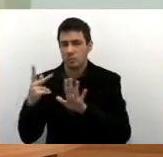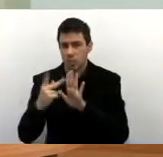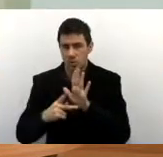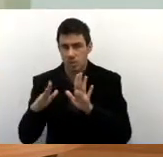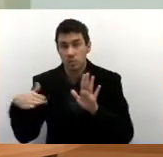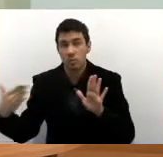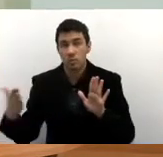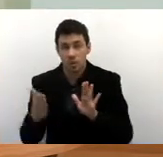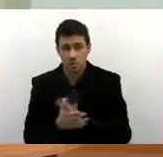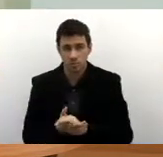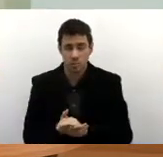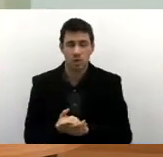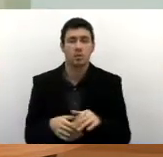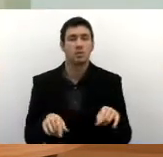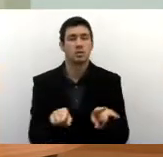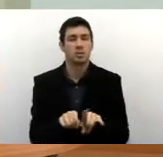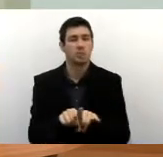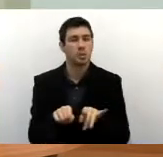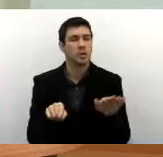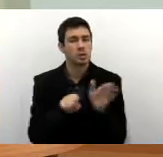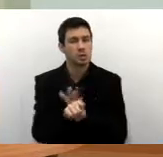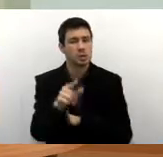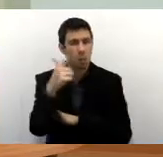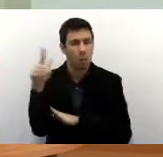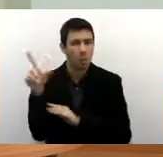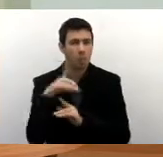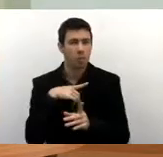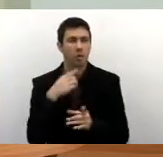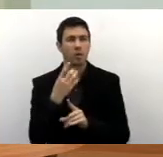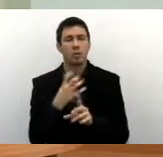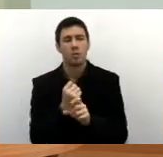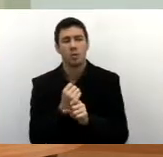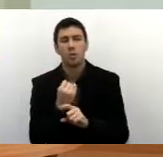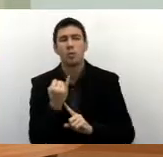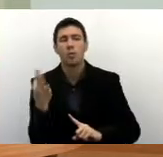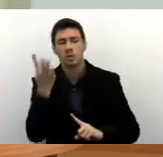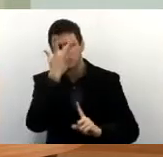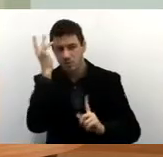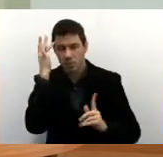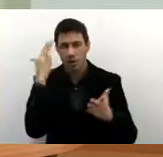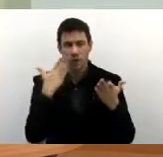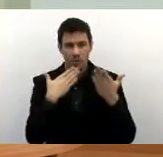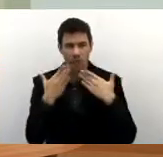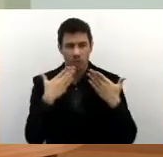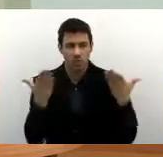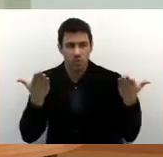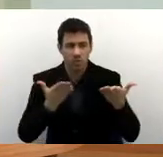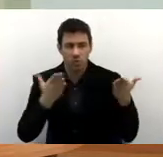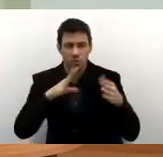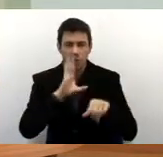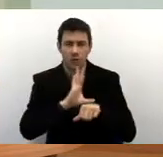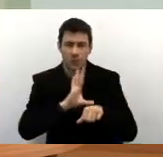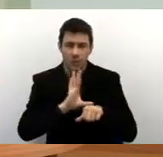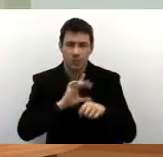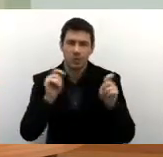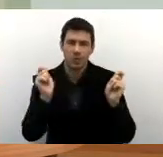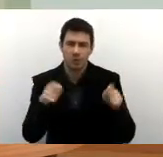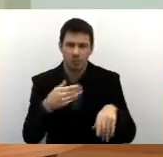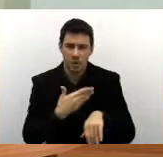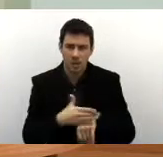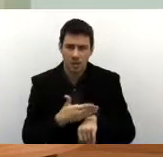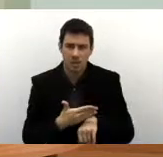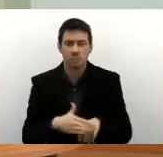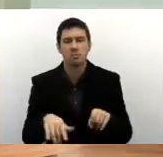quais são eles? Outra questão, quantas pessoas são atendidas hoje em cursos de capacitação